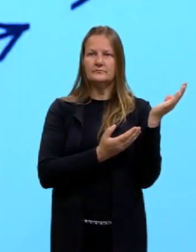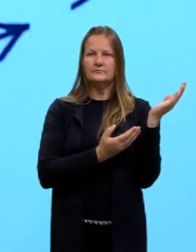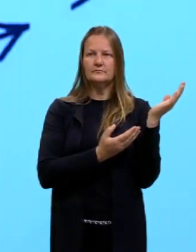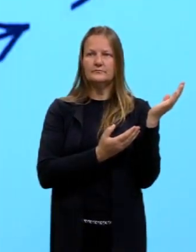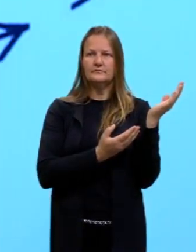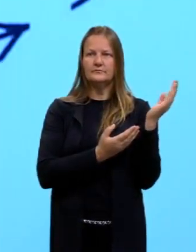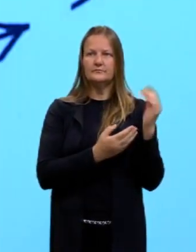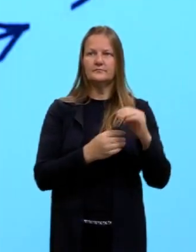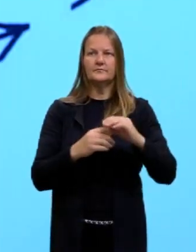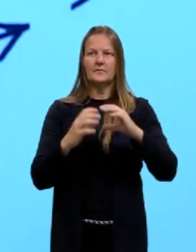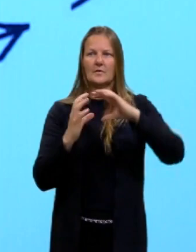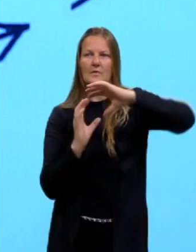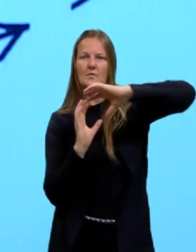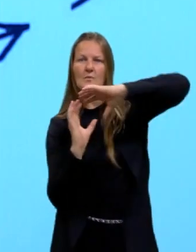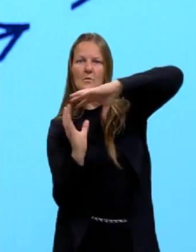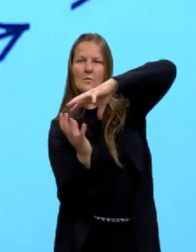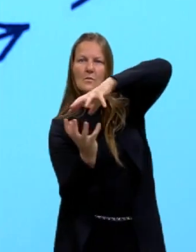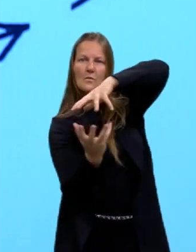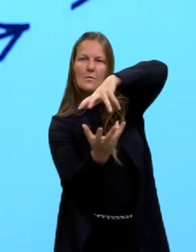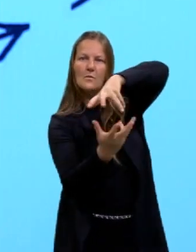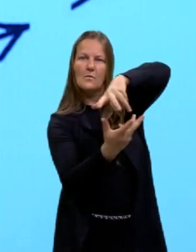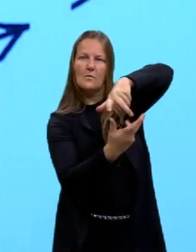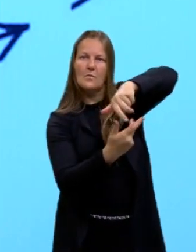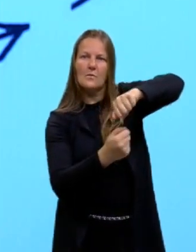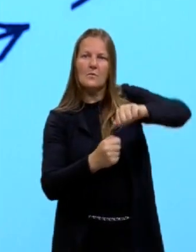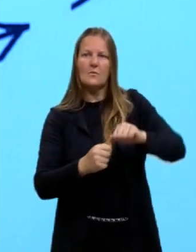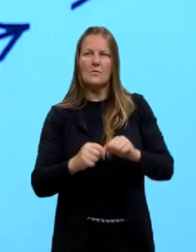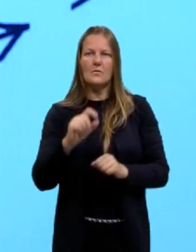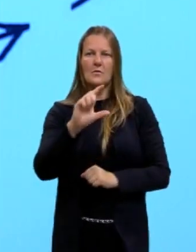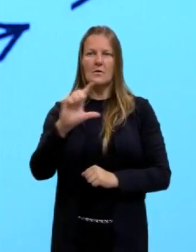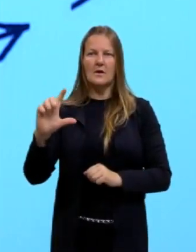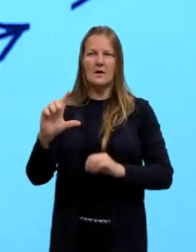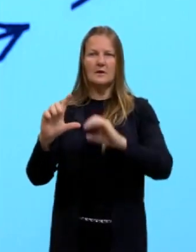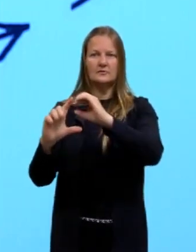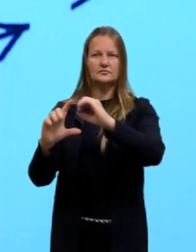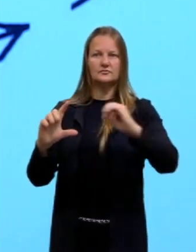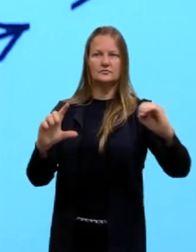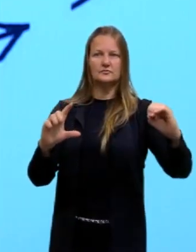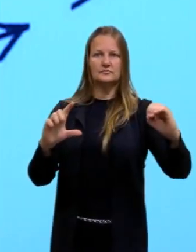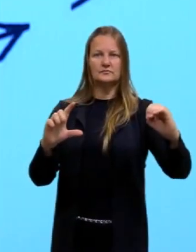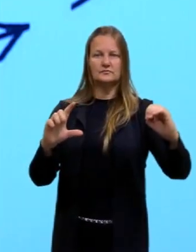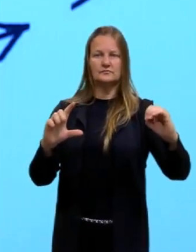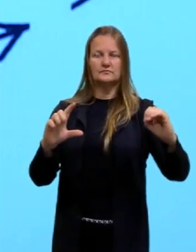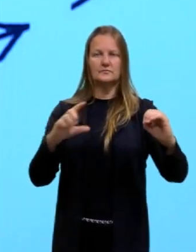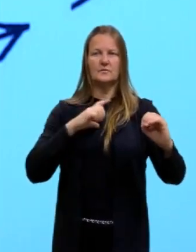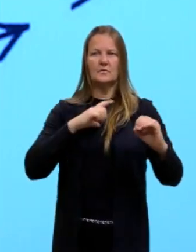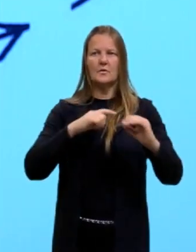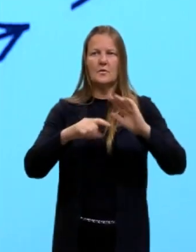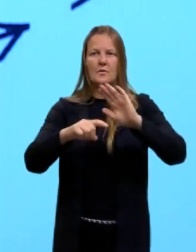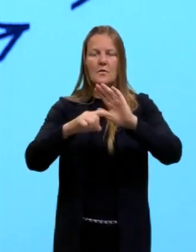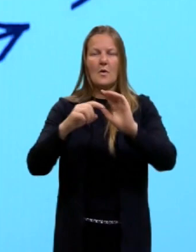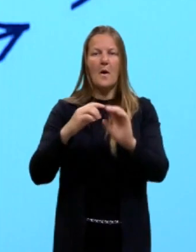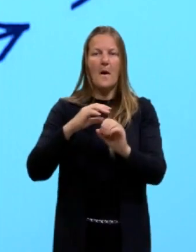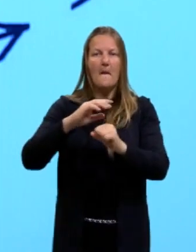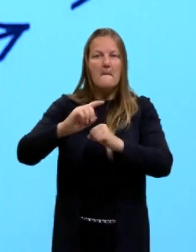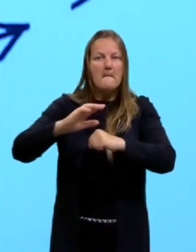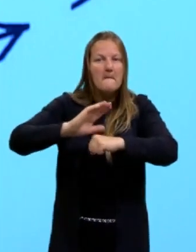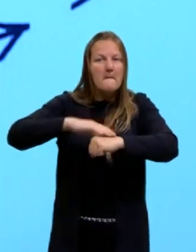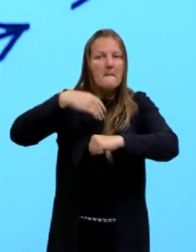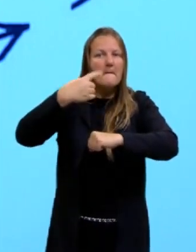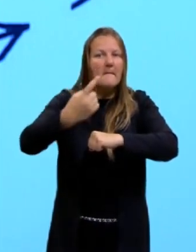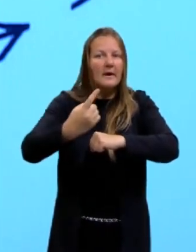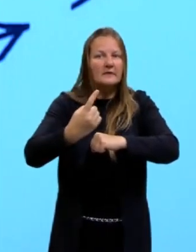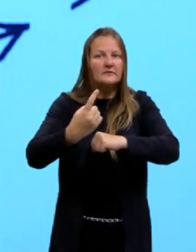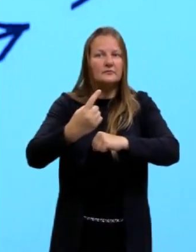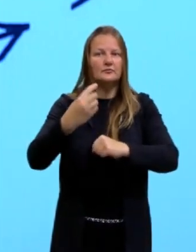se eu vou, né, de leste para oeste, ó, eu diminuo, aumento um dia, tá, então, eu vou de